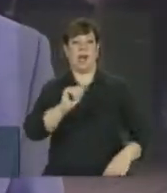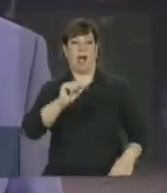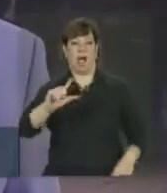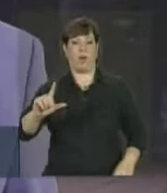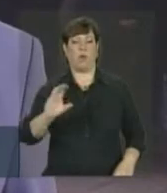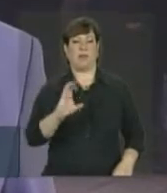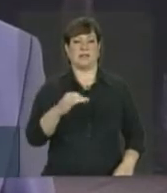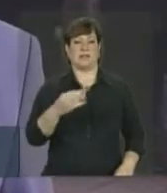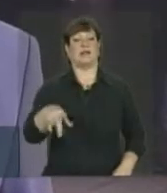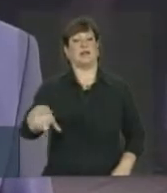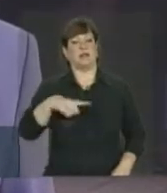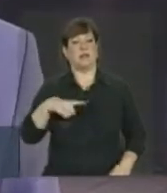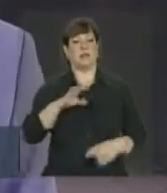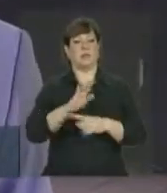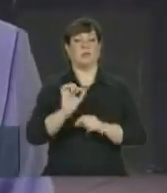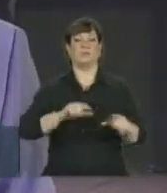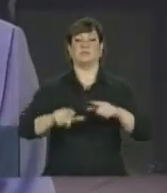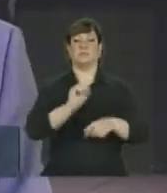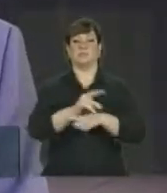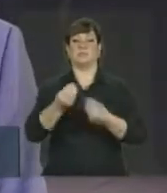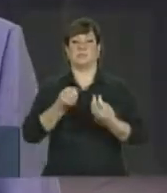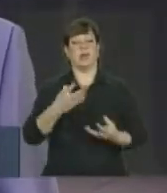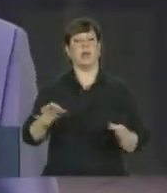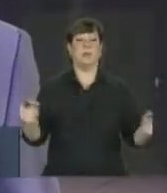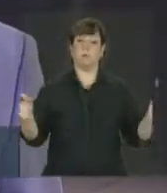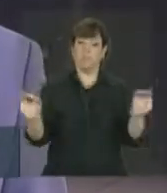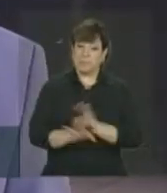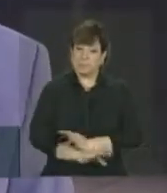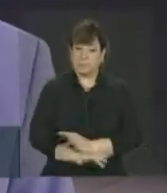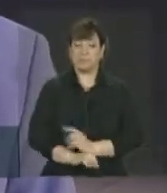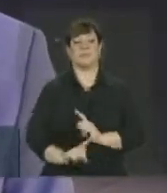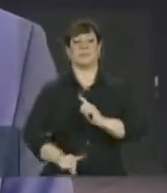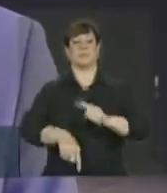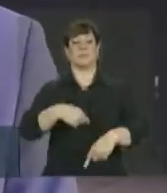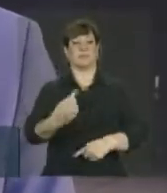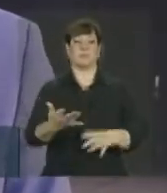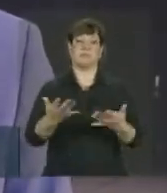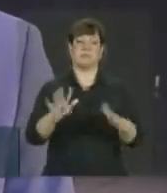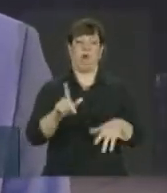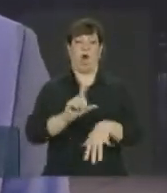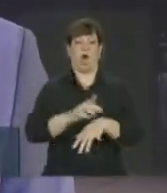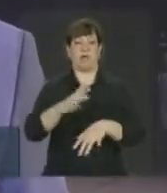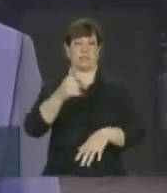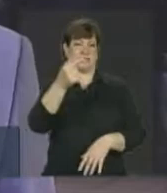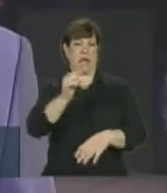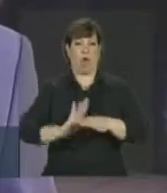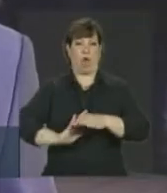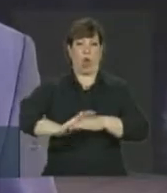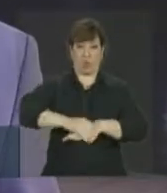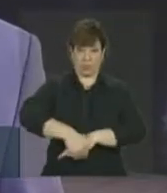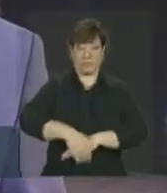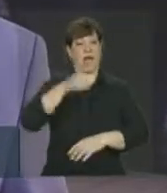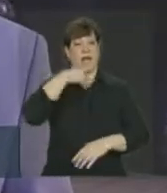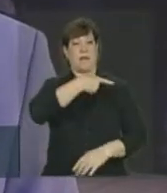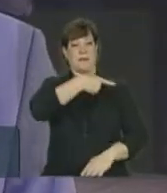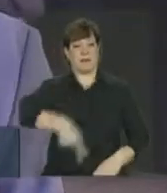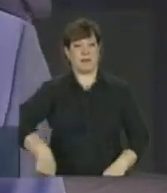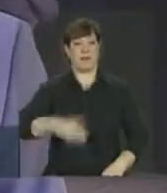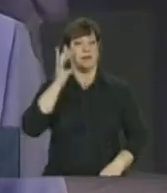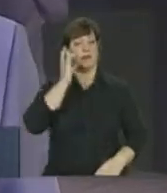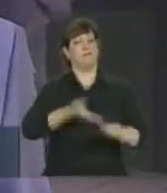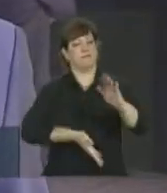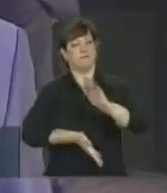é uma unidade geradora de emprego. Terminado esse evento, isso por volta das 7 horas da noite, a presidenta